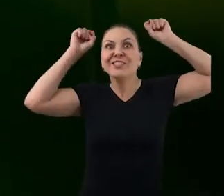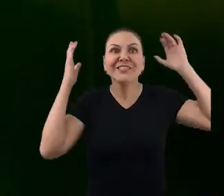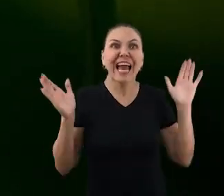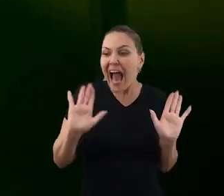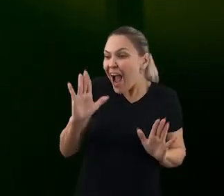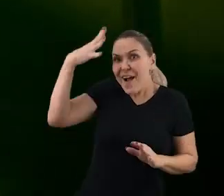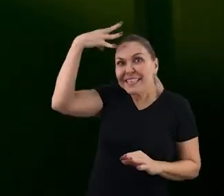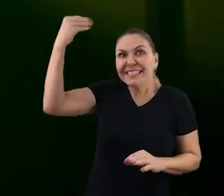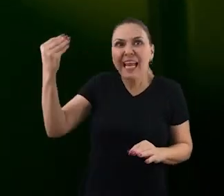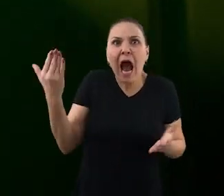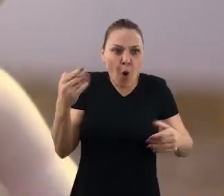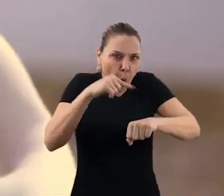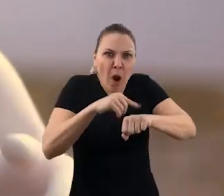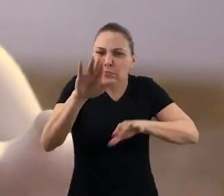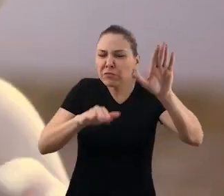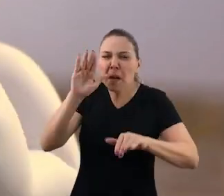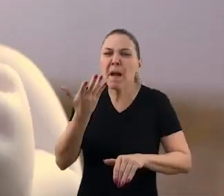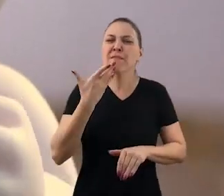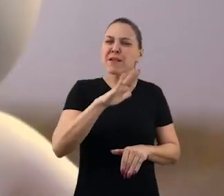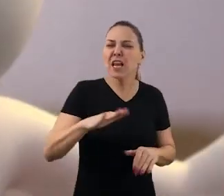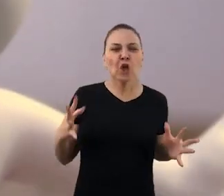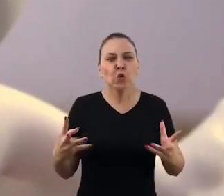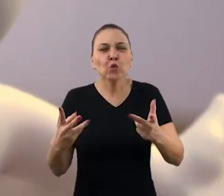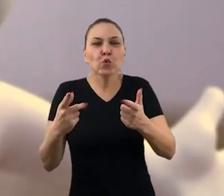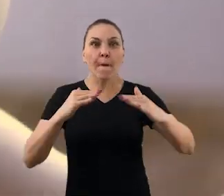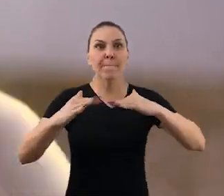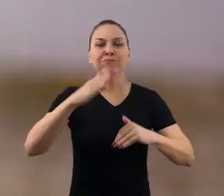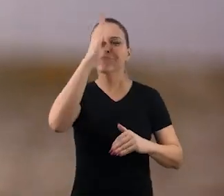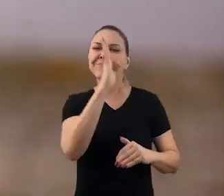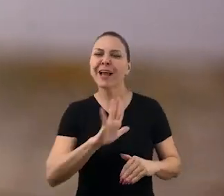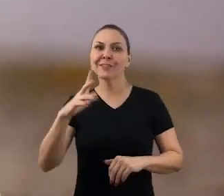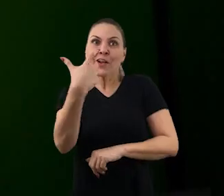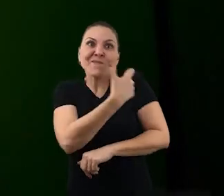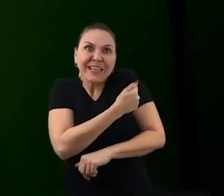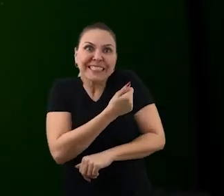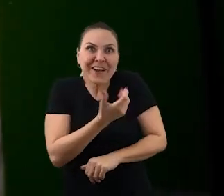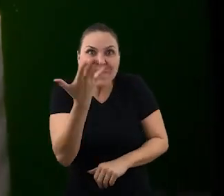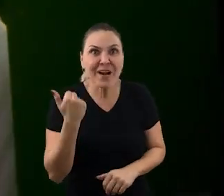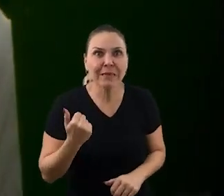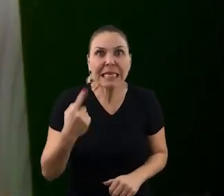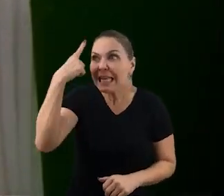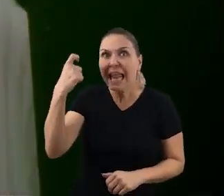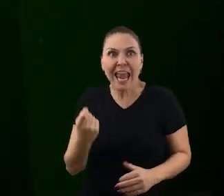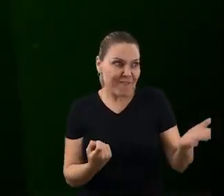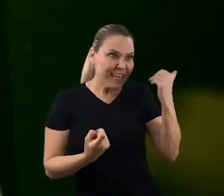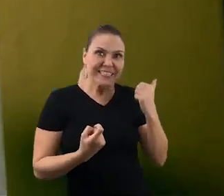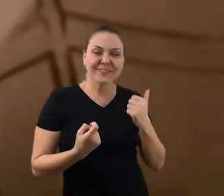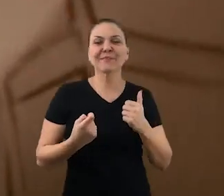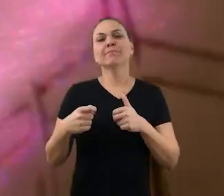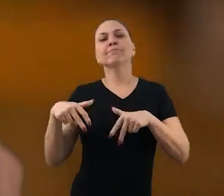Xuxa! Oi, Zé. Chegou a hora de convocar nossos baixinhos e baixinhas para o Movimento Nacional pela Vacinação. Tenho uma ideia.